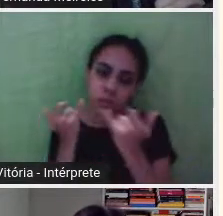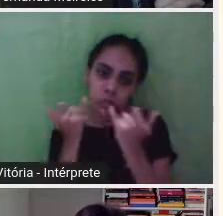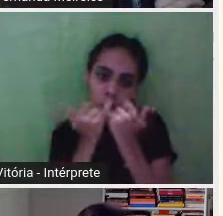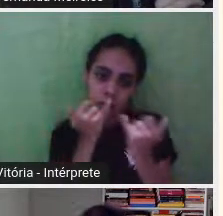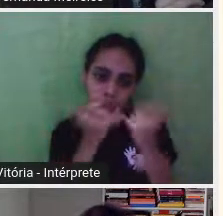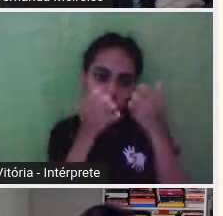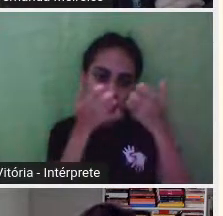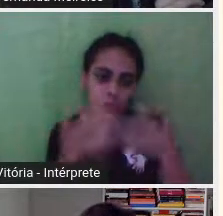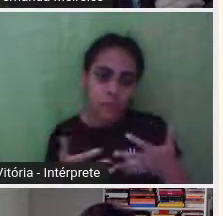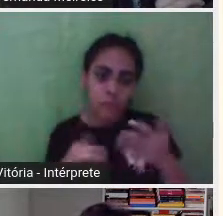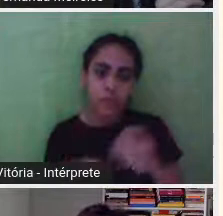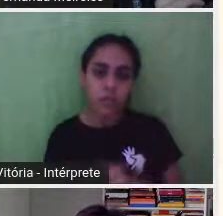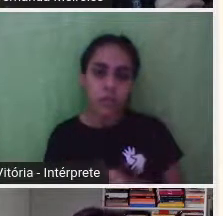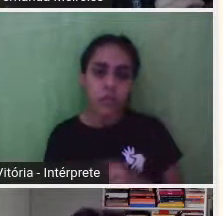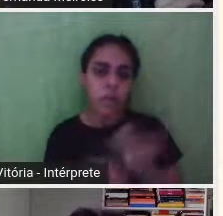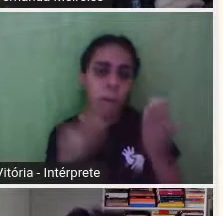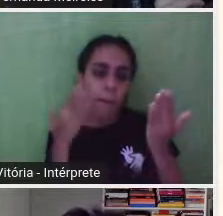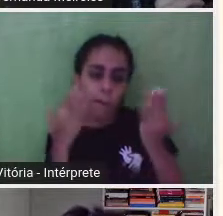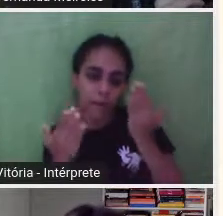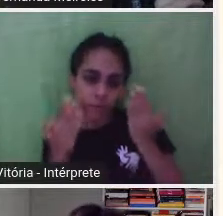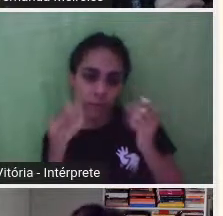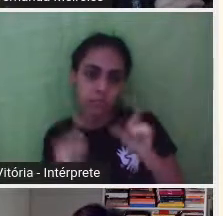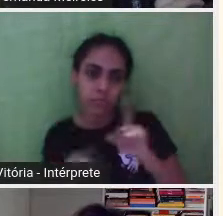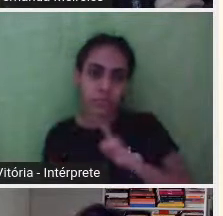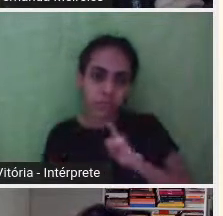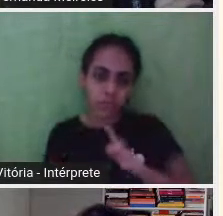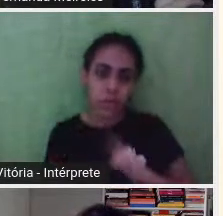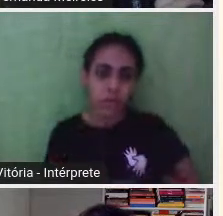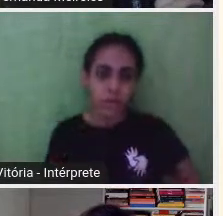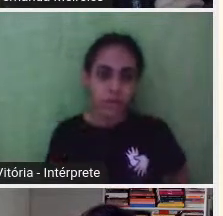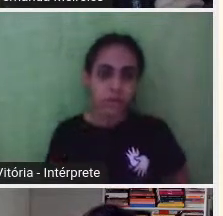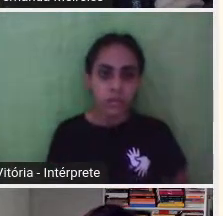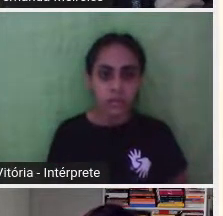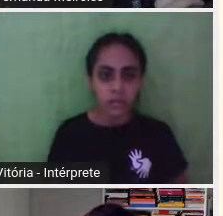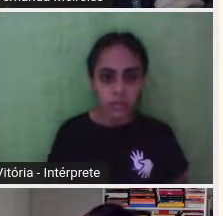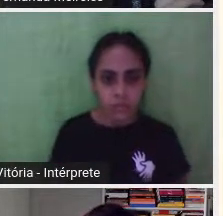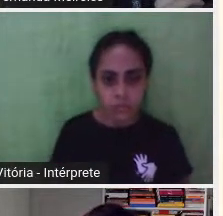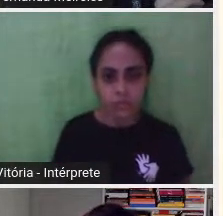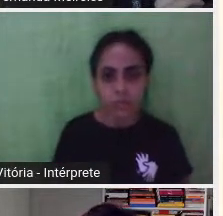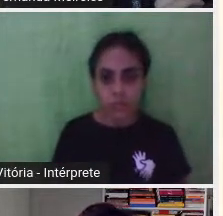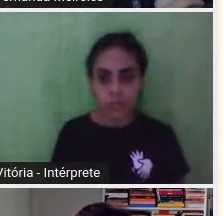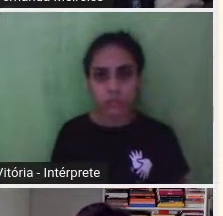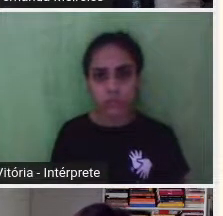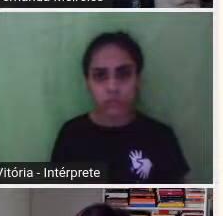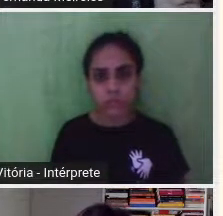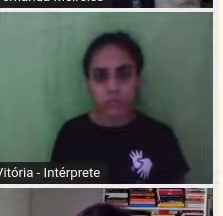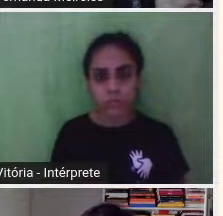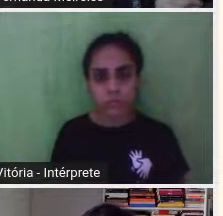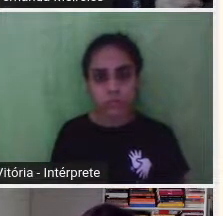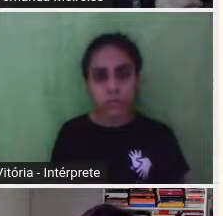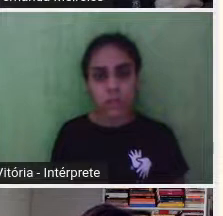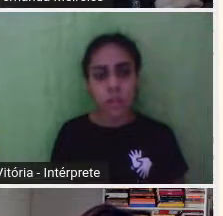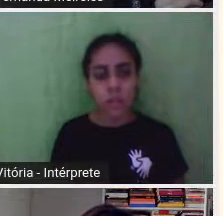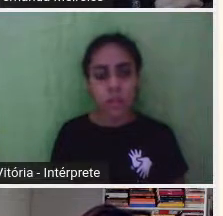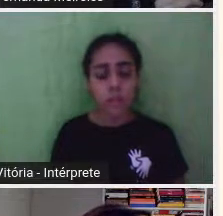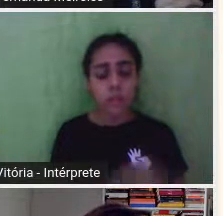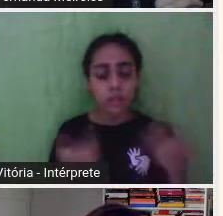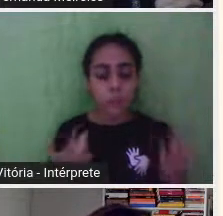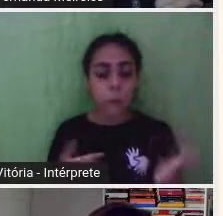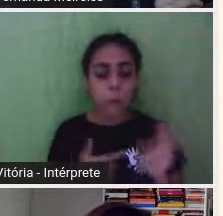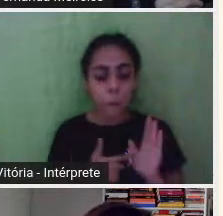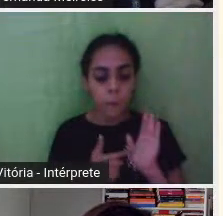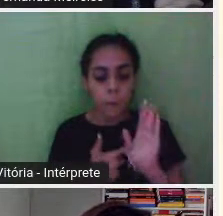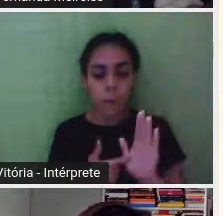essa assimetria, e aí a partir do momento em que essa assimetria começa a ficar muito evidente e incômoda, o casamento